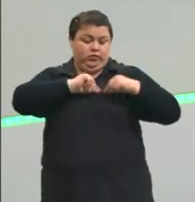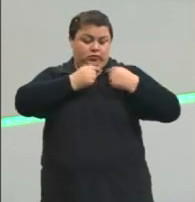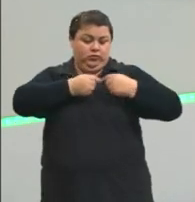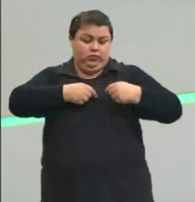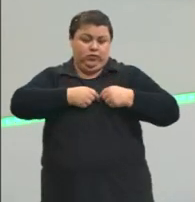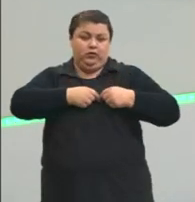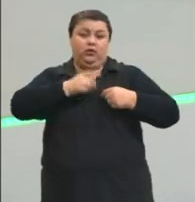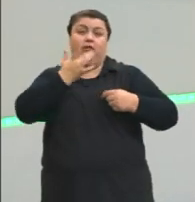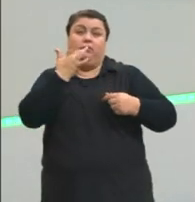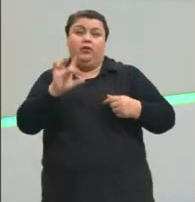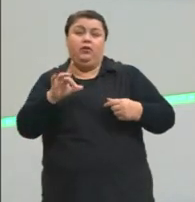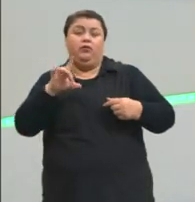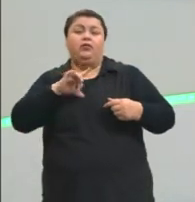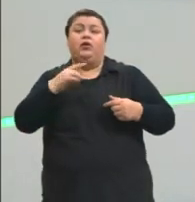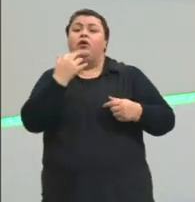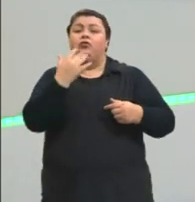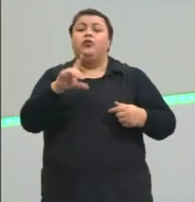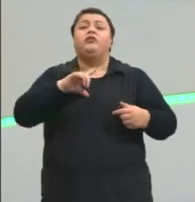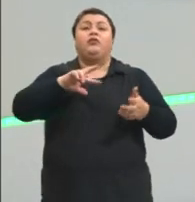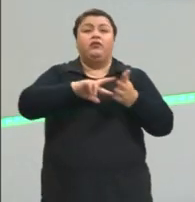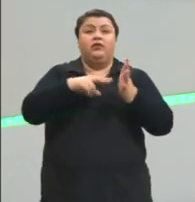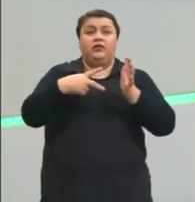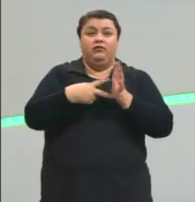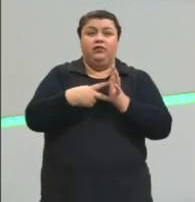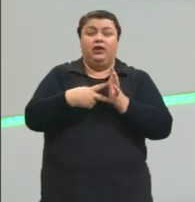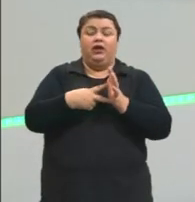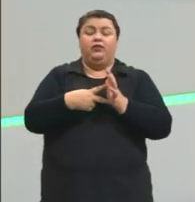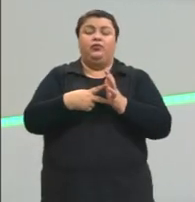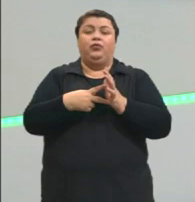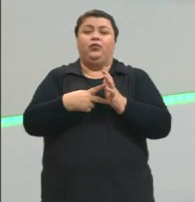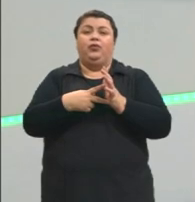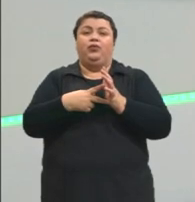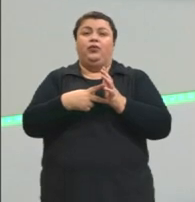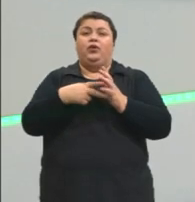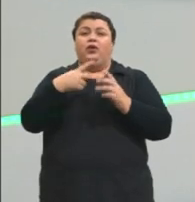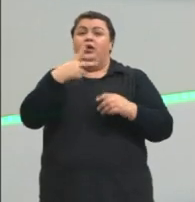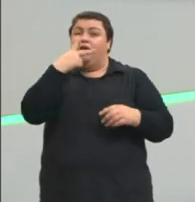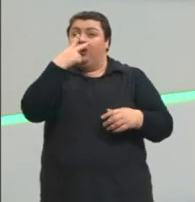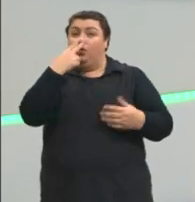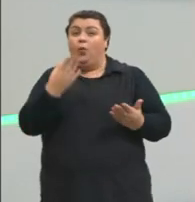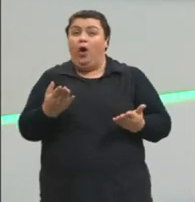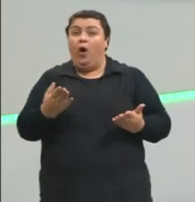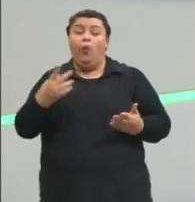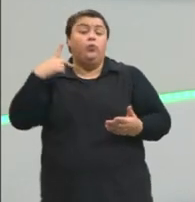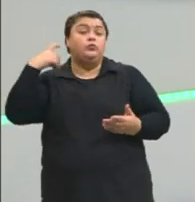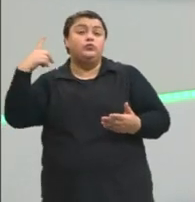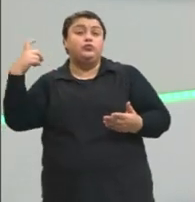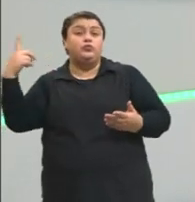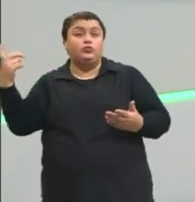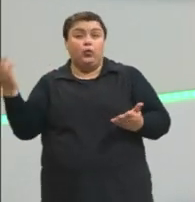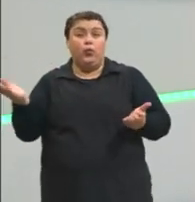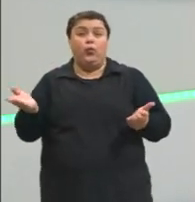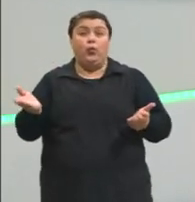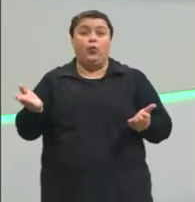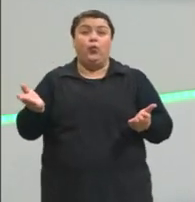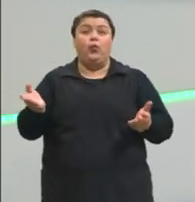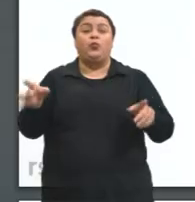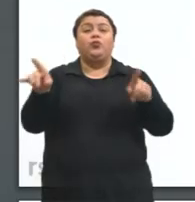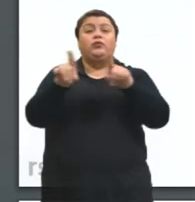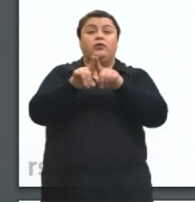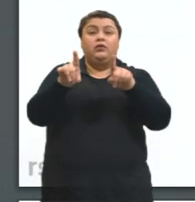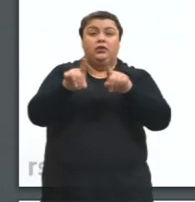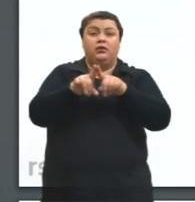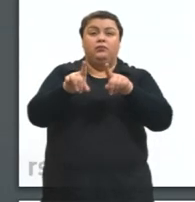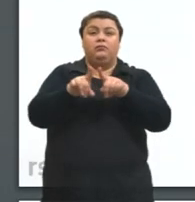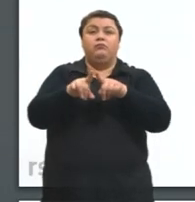produzir significado. Assim como a gente pode dizer que os sons vão também